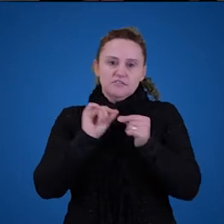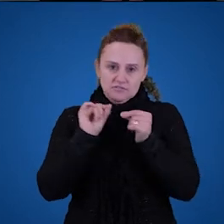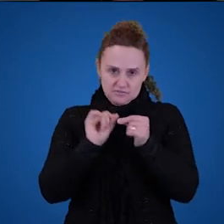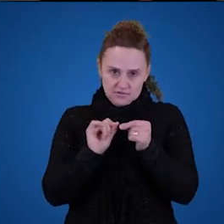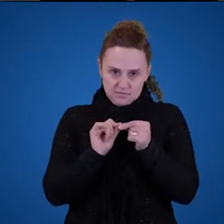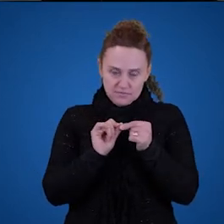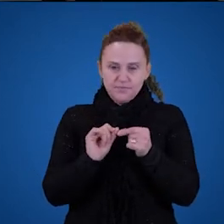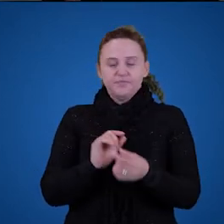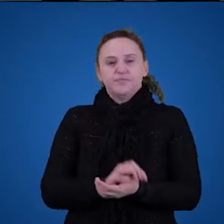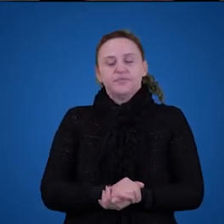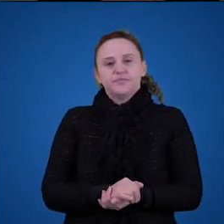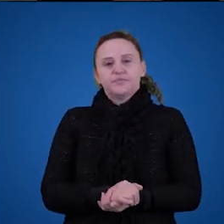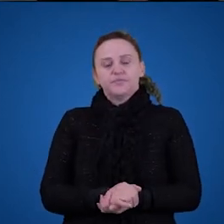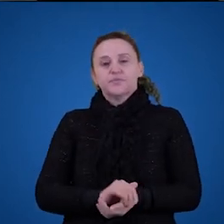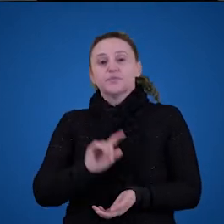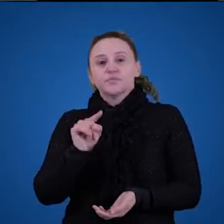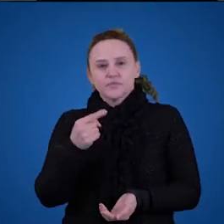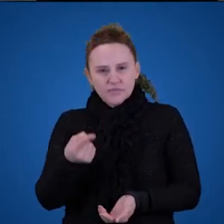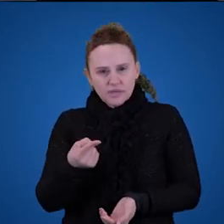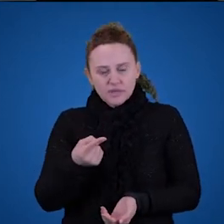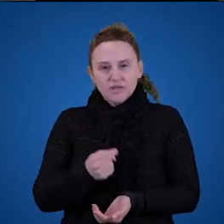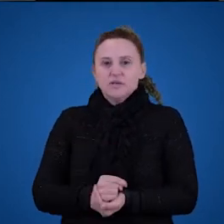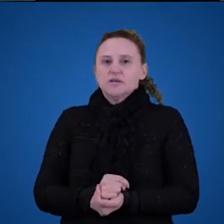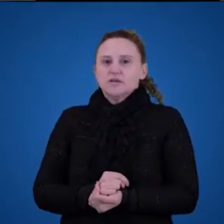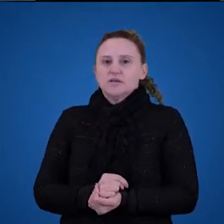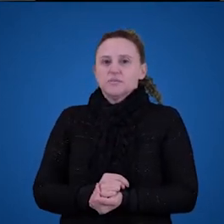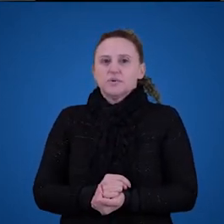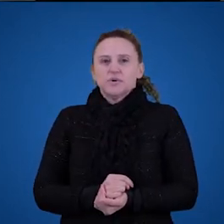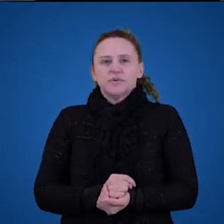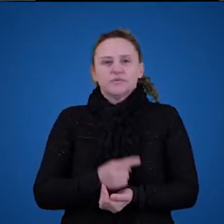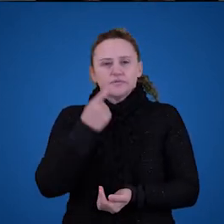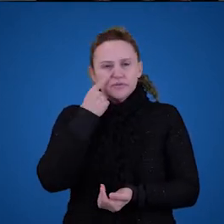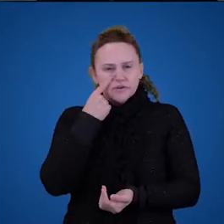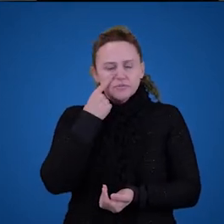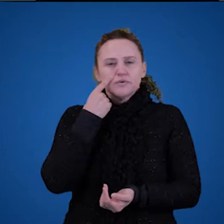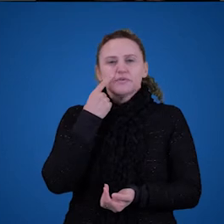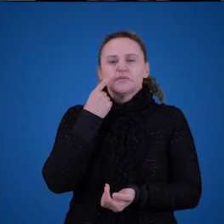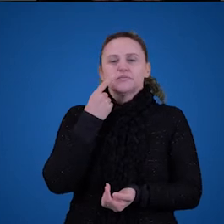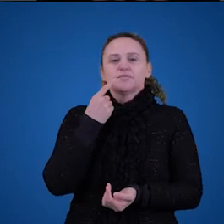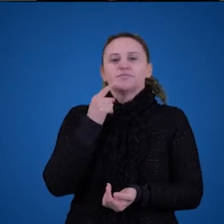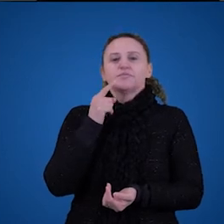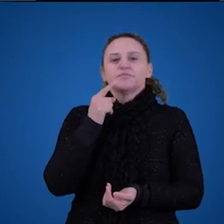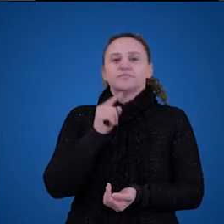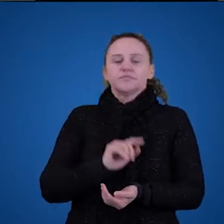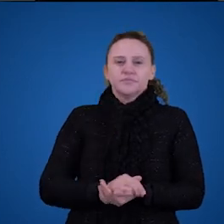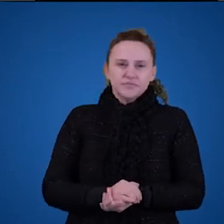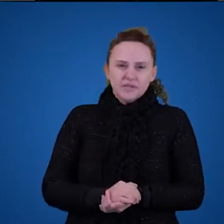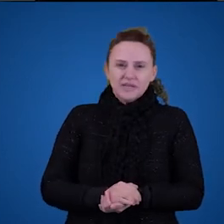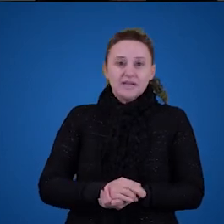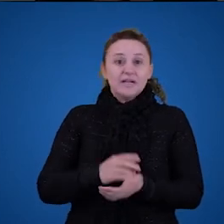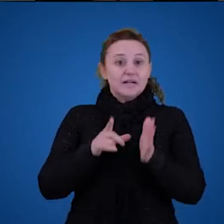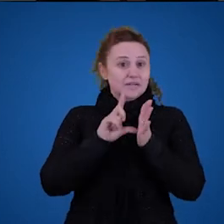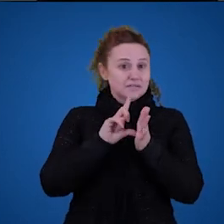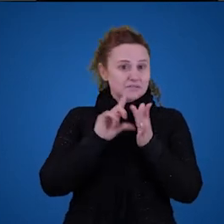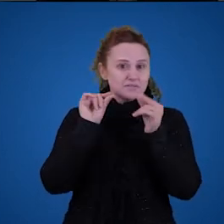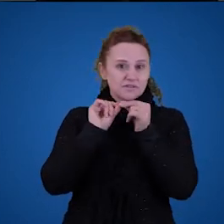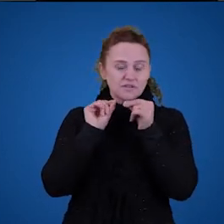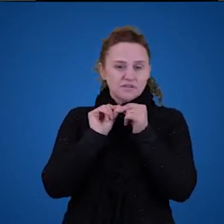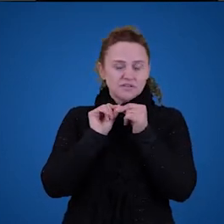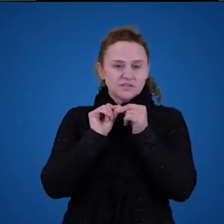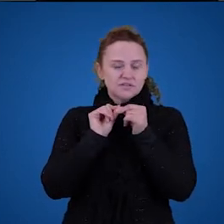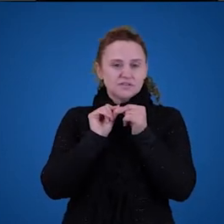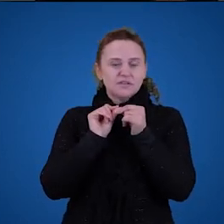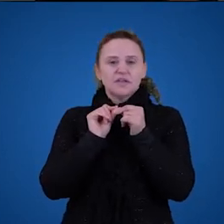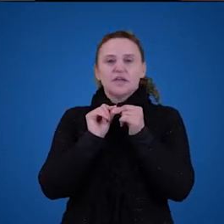Depois a gente passa a explorar a TRS. Mas antes eu vou fazer uma observação para que vocês mantenham